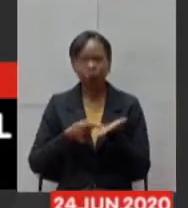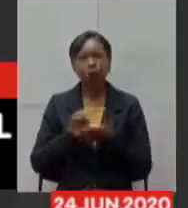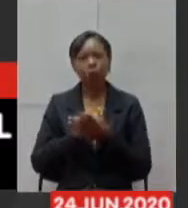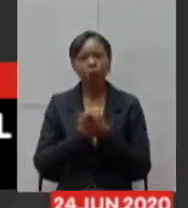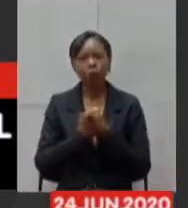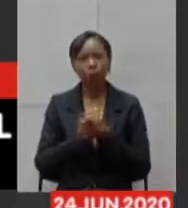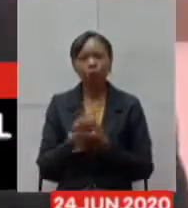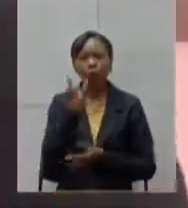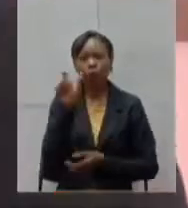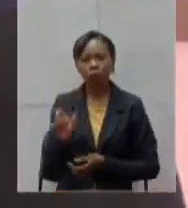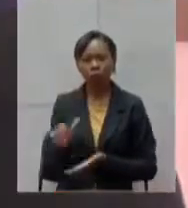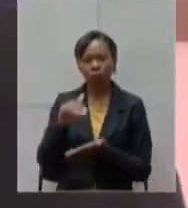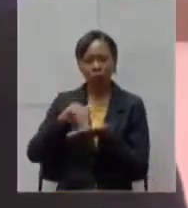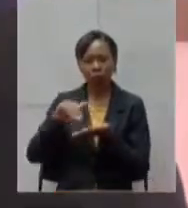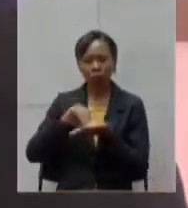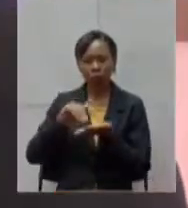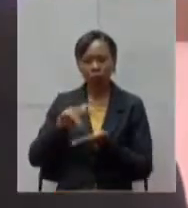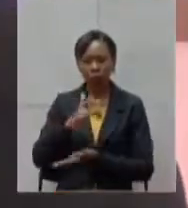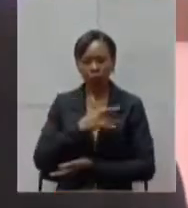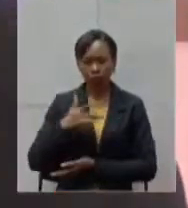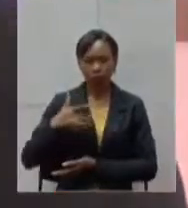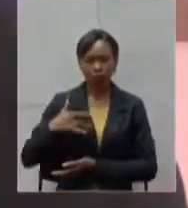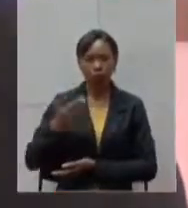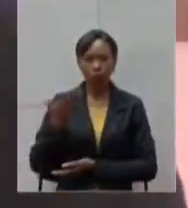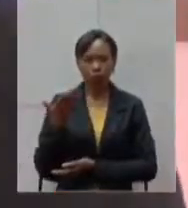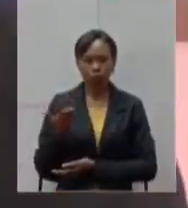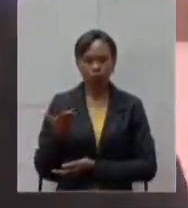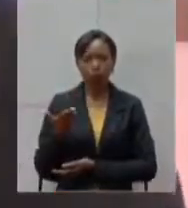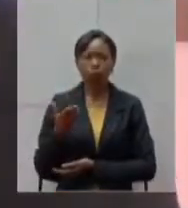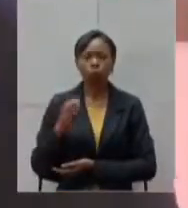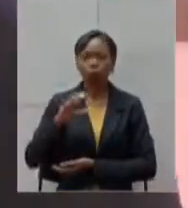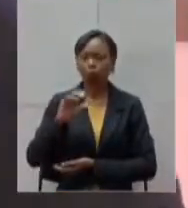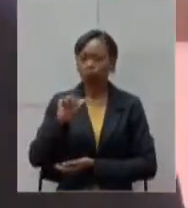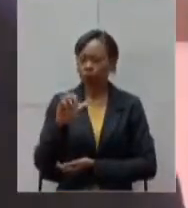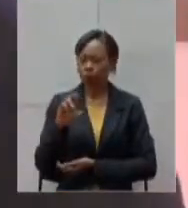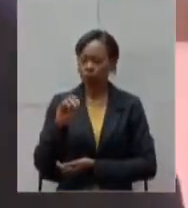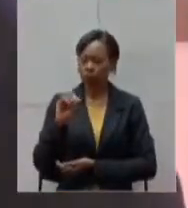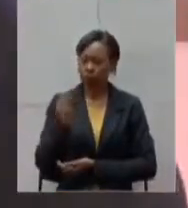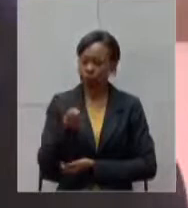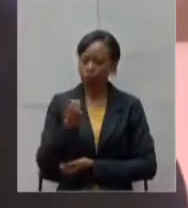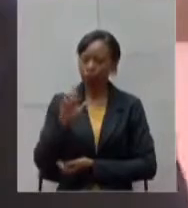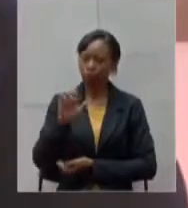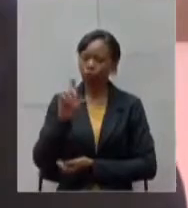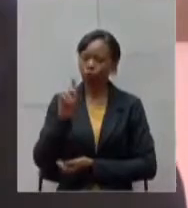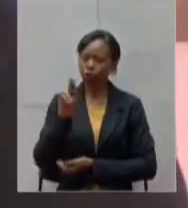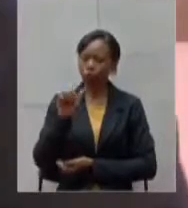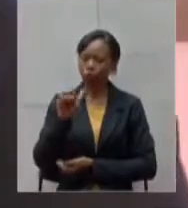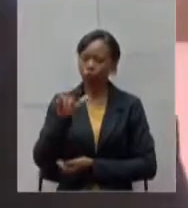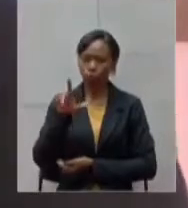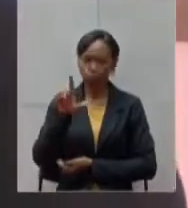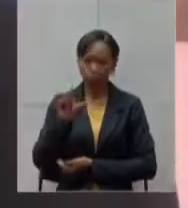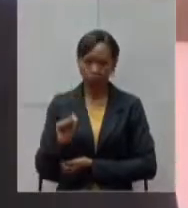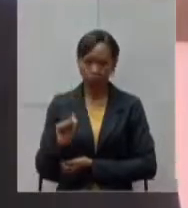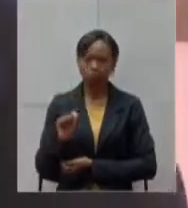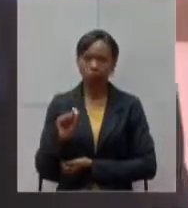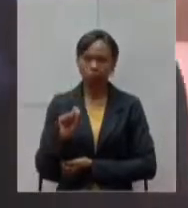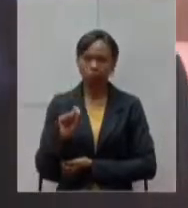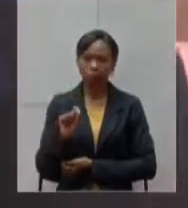nosso secretário secretário de saúde doutor Carlos Eduardo também o secretário Otto Levi